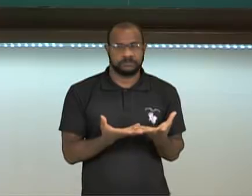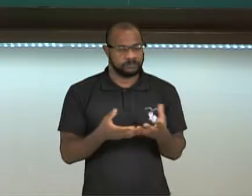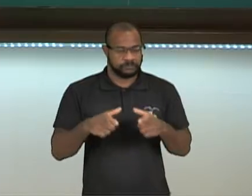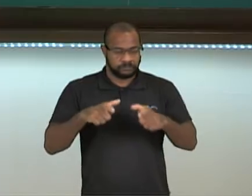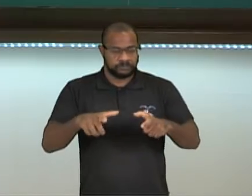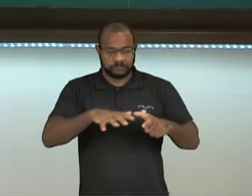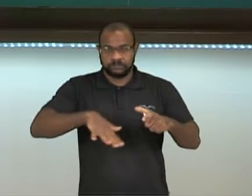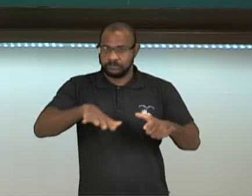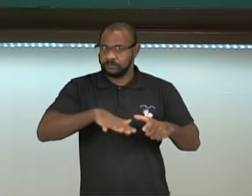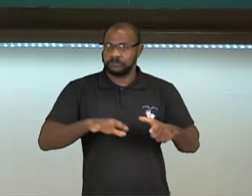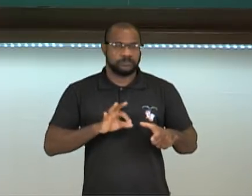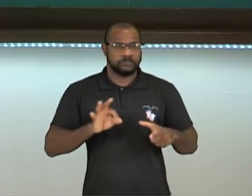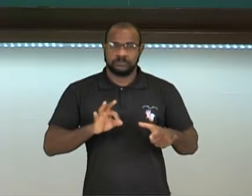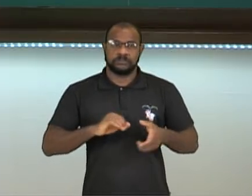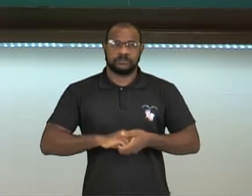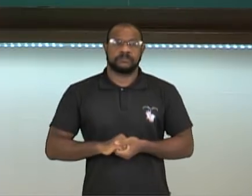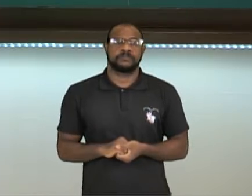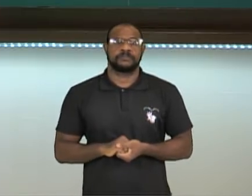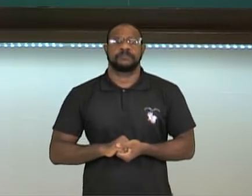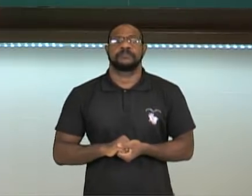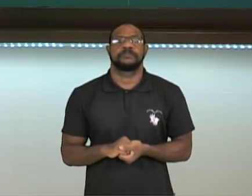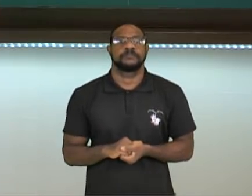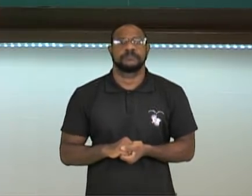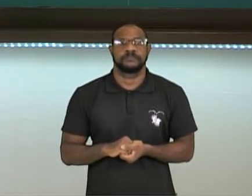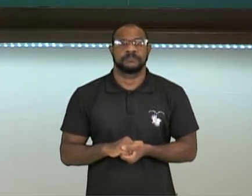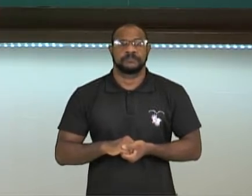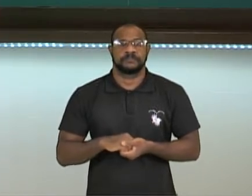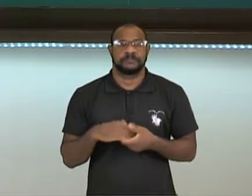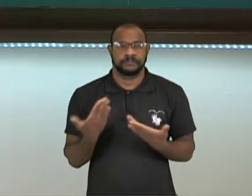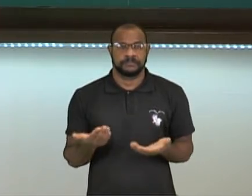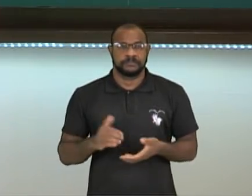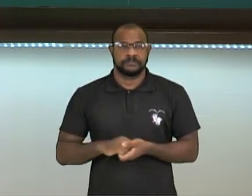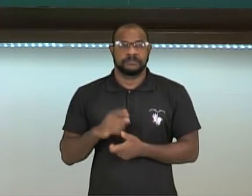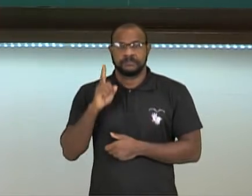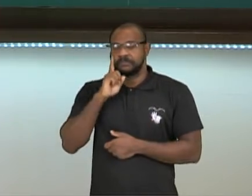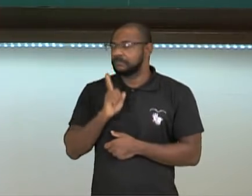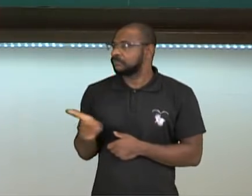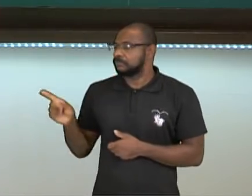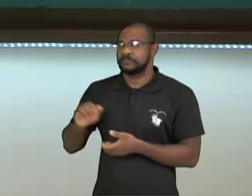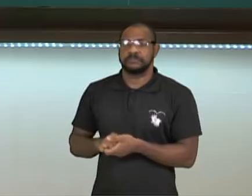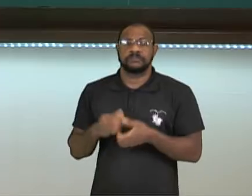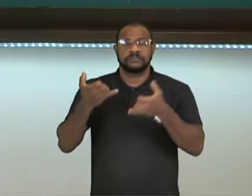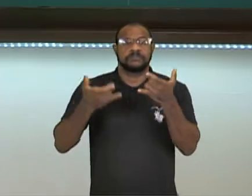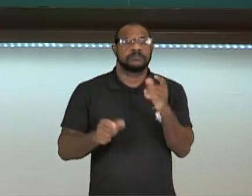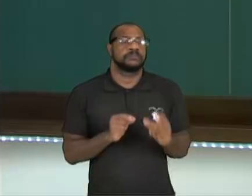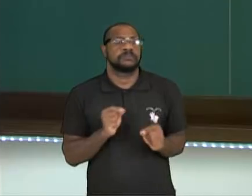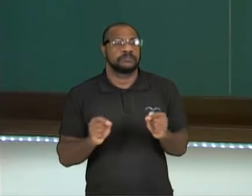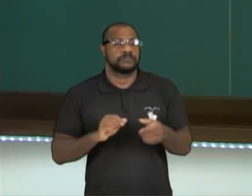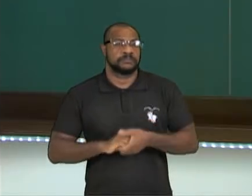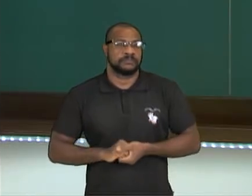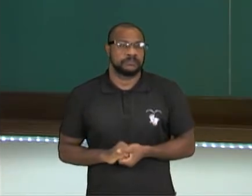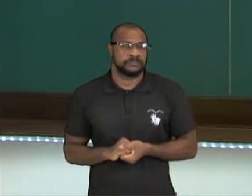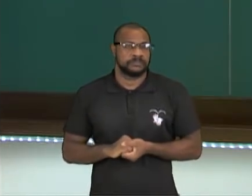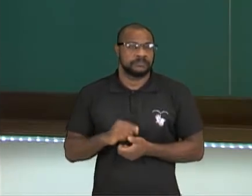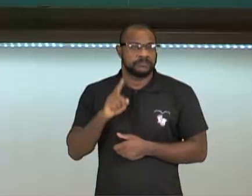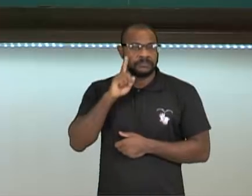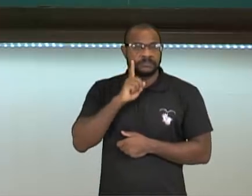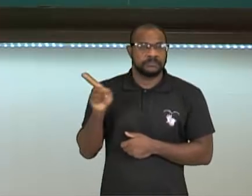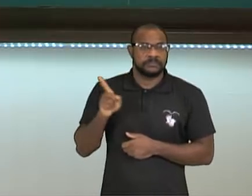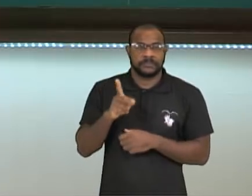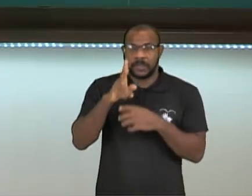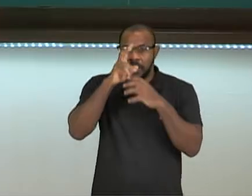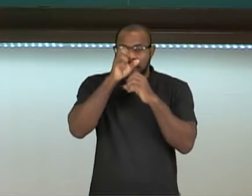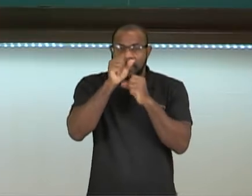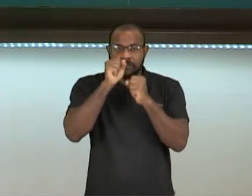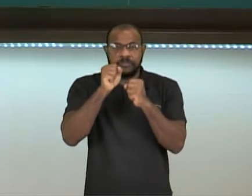anexado do Equador, tá bom? Agora a gente vai falar sobre as FARC, Forças